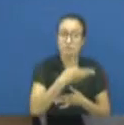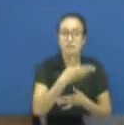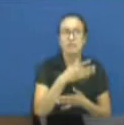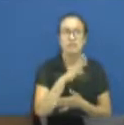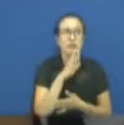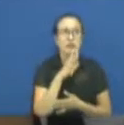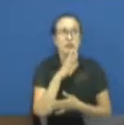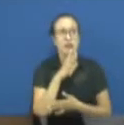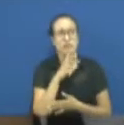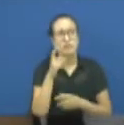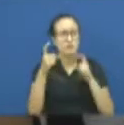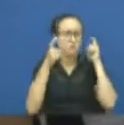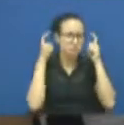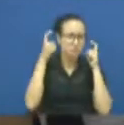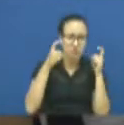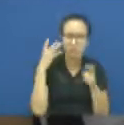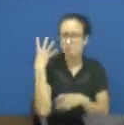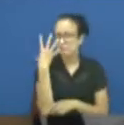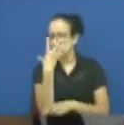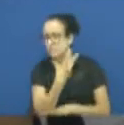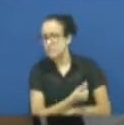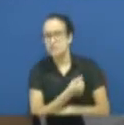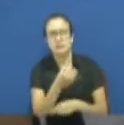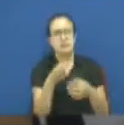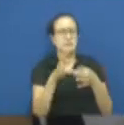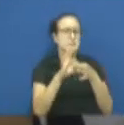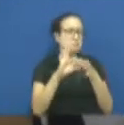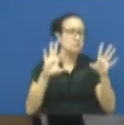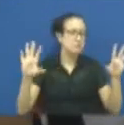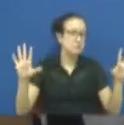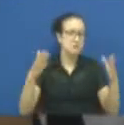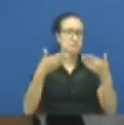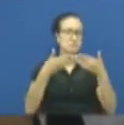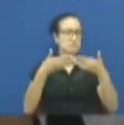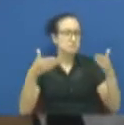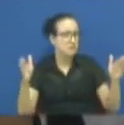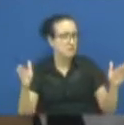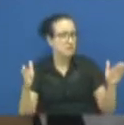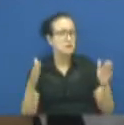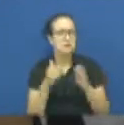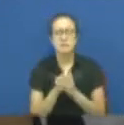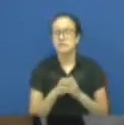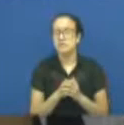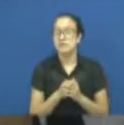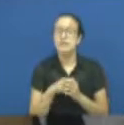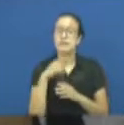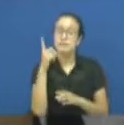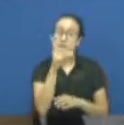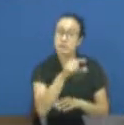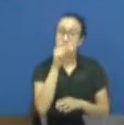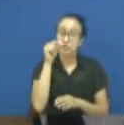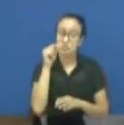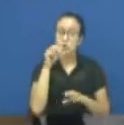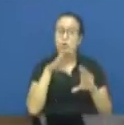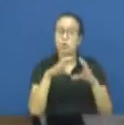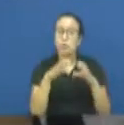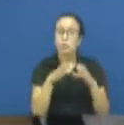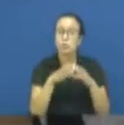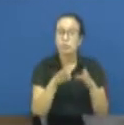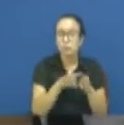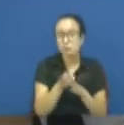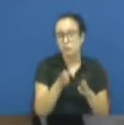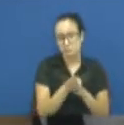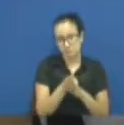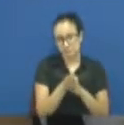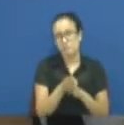bonita, vai ser uma reunião aberta e aonde vão ser eleitos o Conselho Municipal de Transparência. Então, é com muita